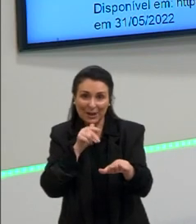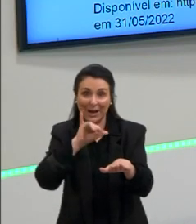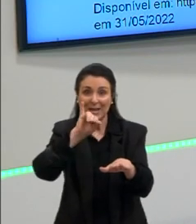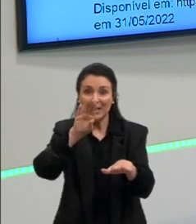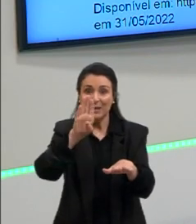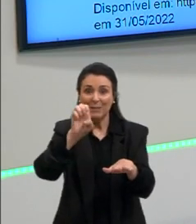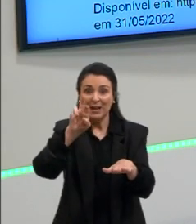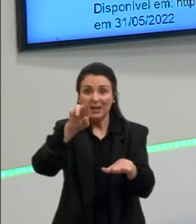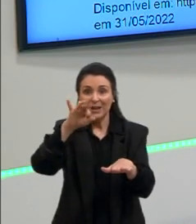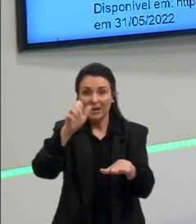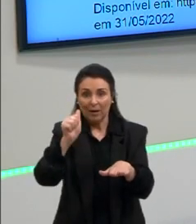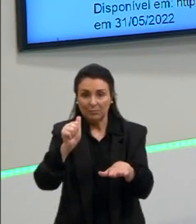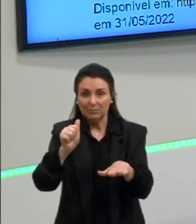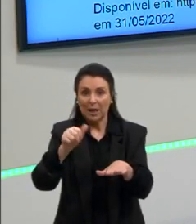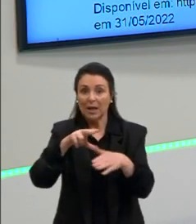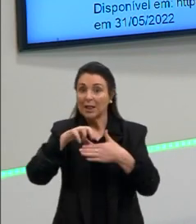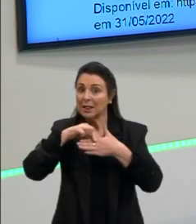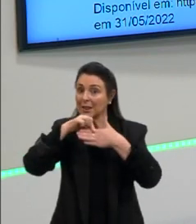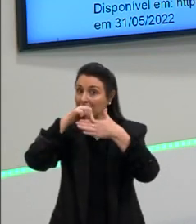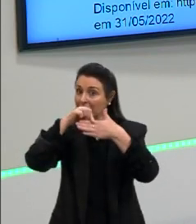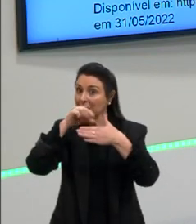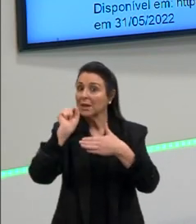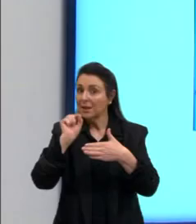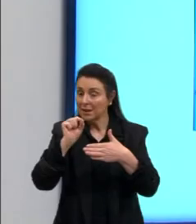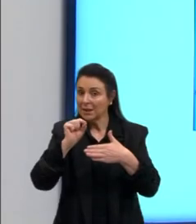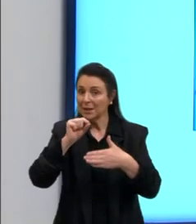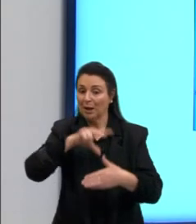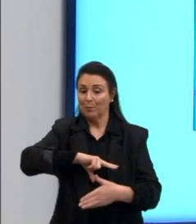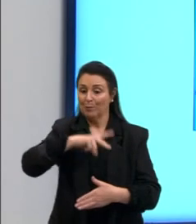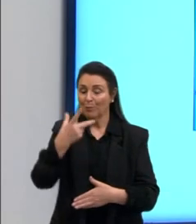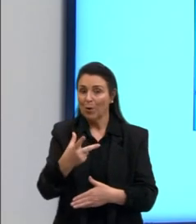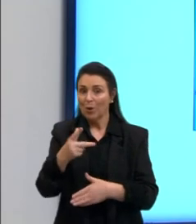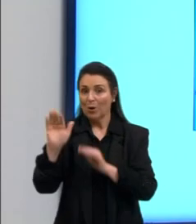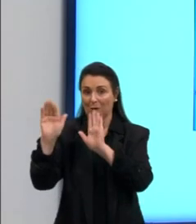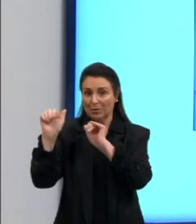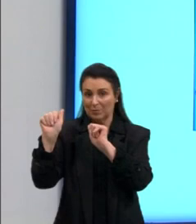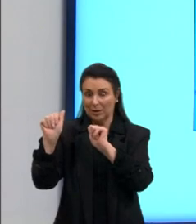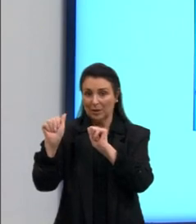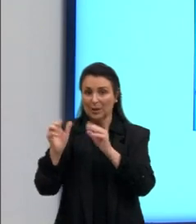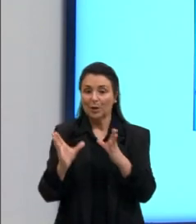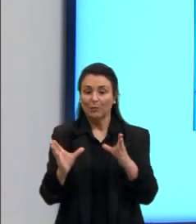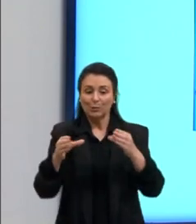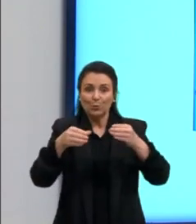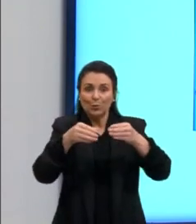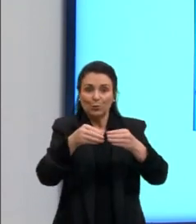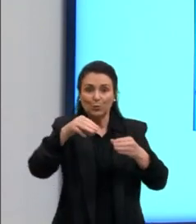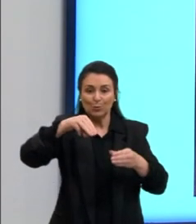Portugal e Espanha. Essa região, então, teve um domínio mouro por muito tempo.